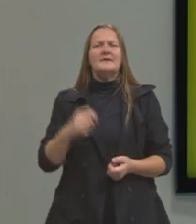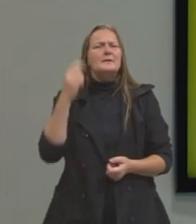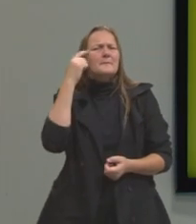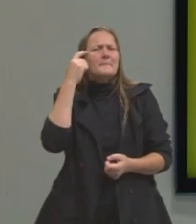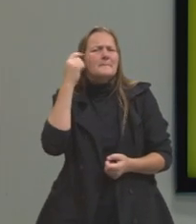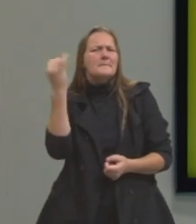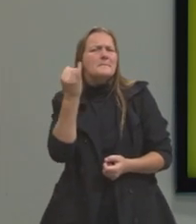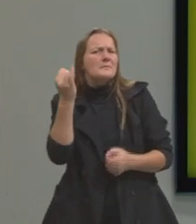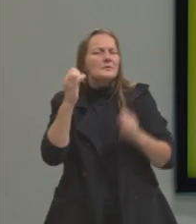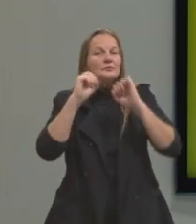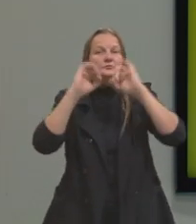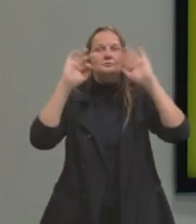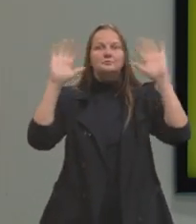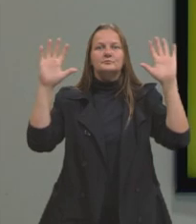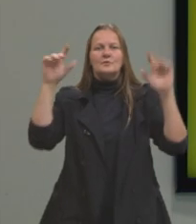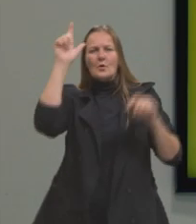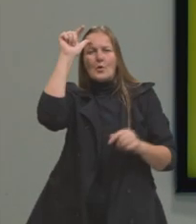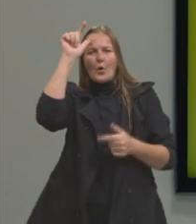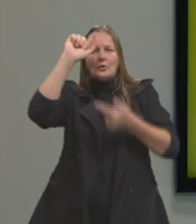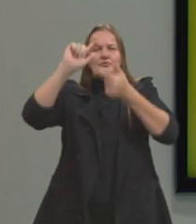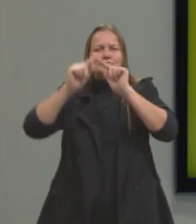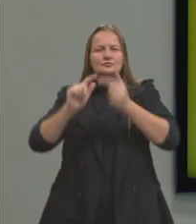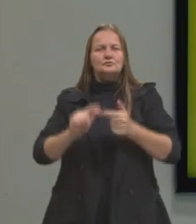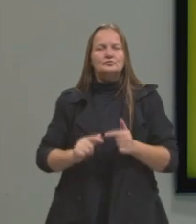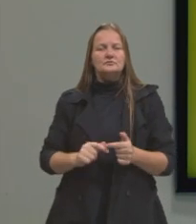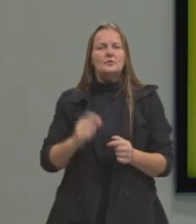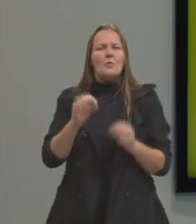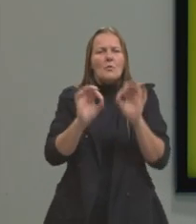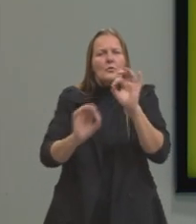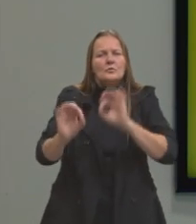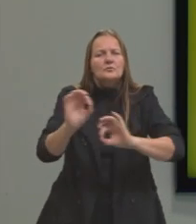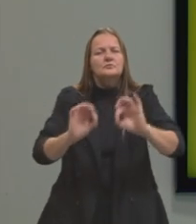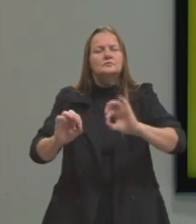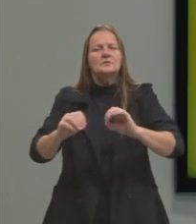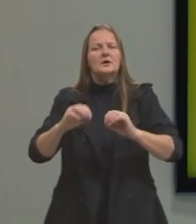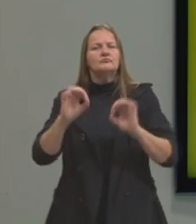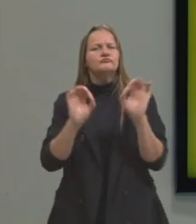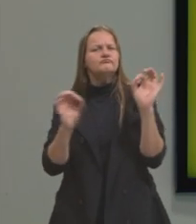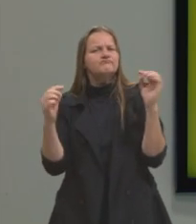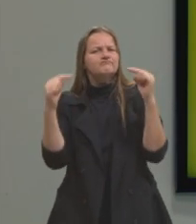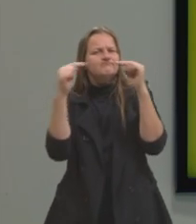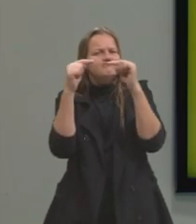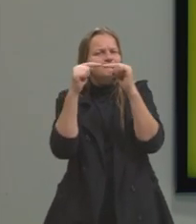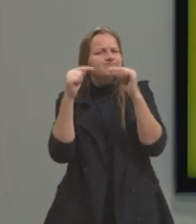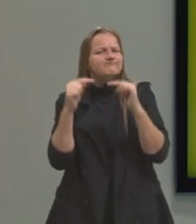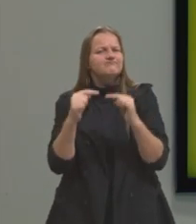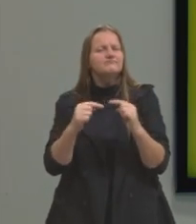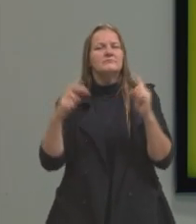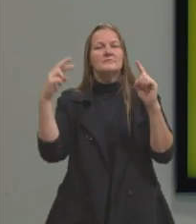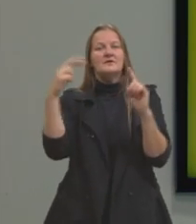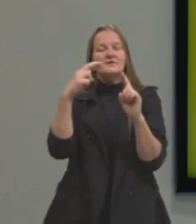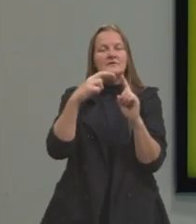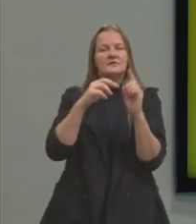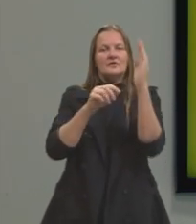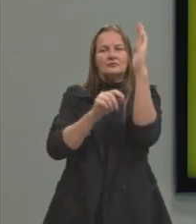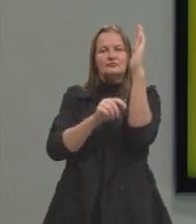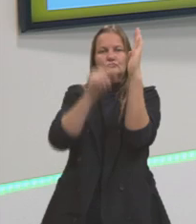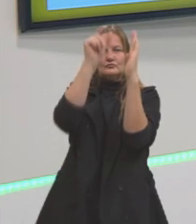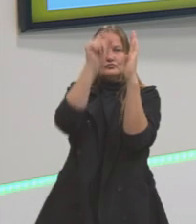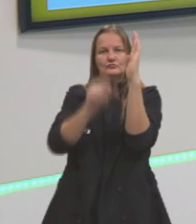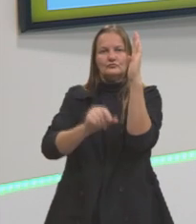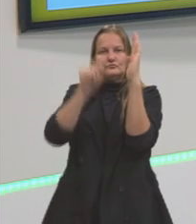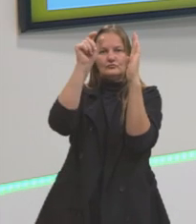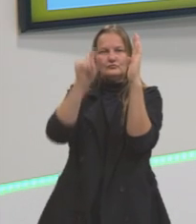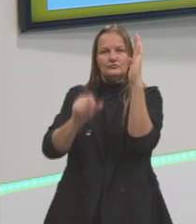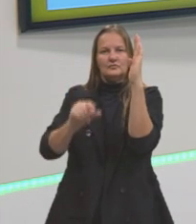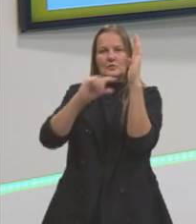conceito lógico-matemático de organizar as coisas e estabelecer referencial, linha, coluna, é muito